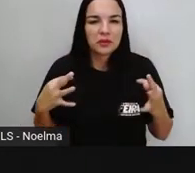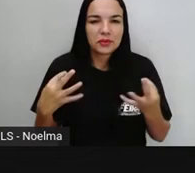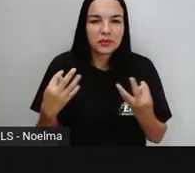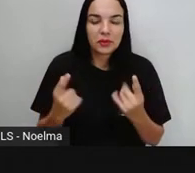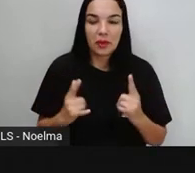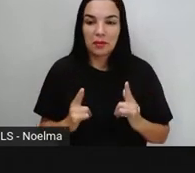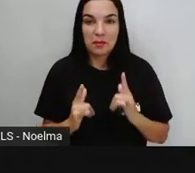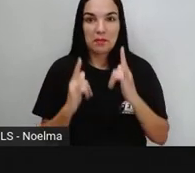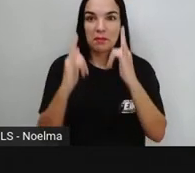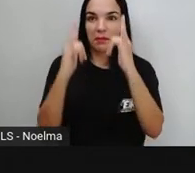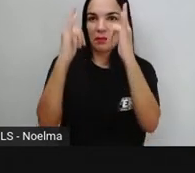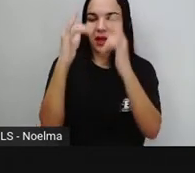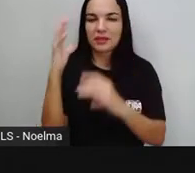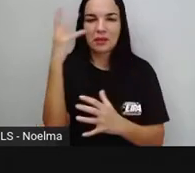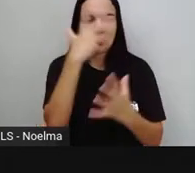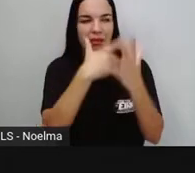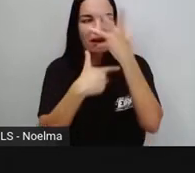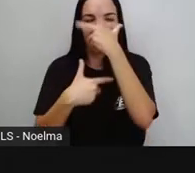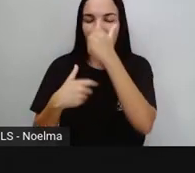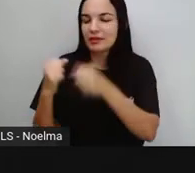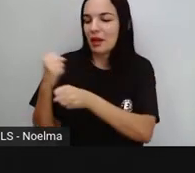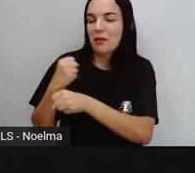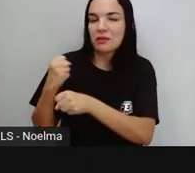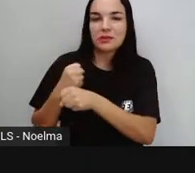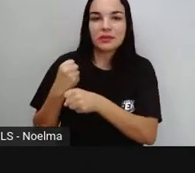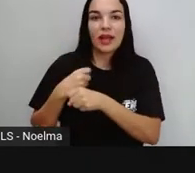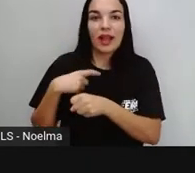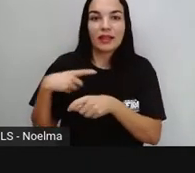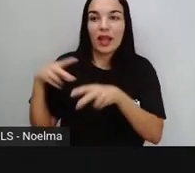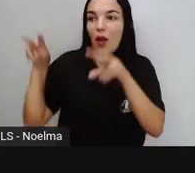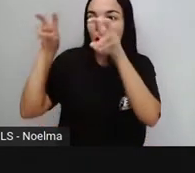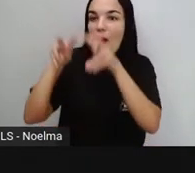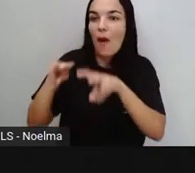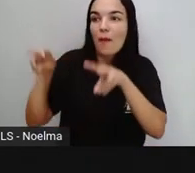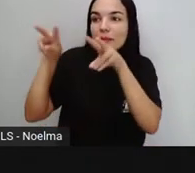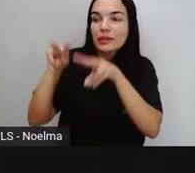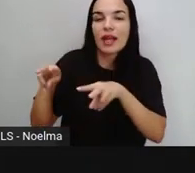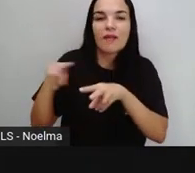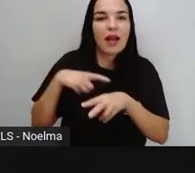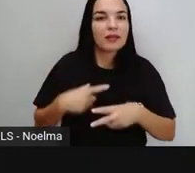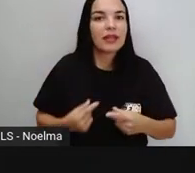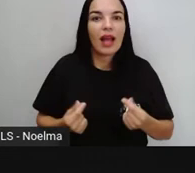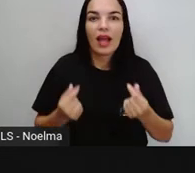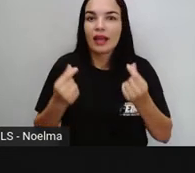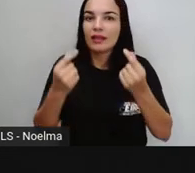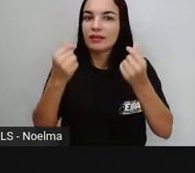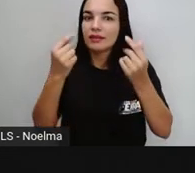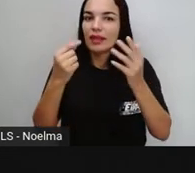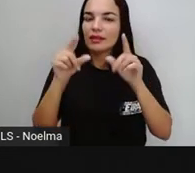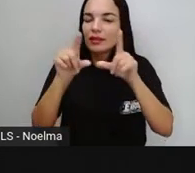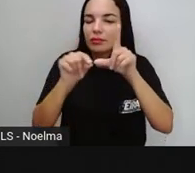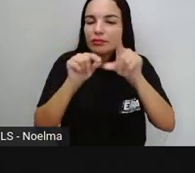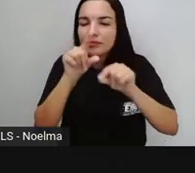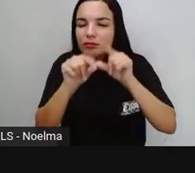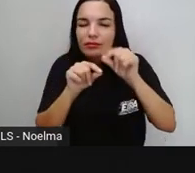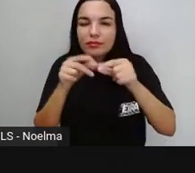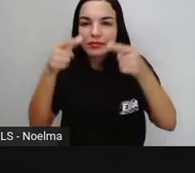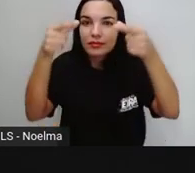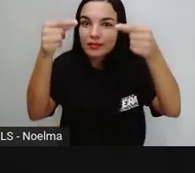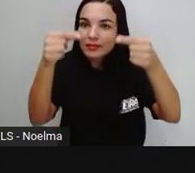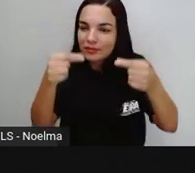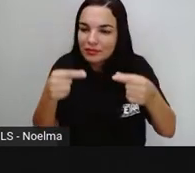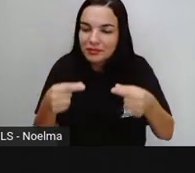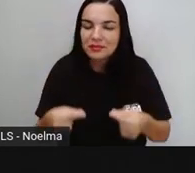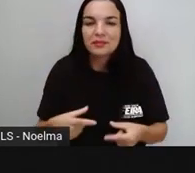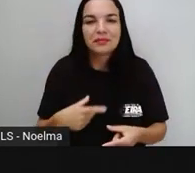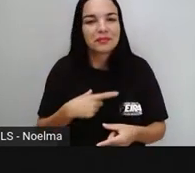Arquitetônica nas suas construções e faz a gente observar uma riqueza de detalhes importantes, e presentes aí